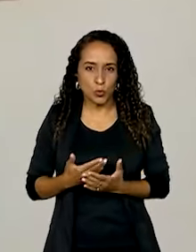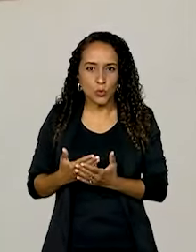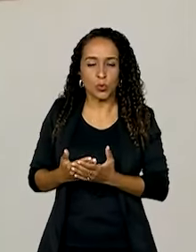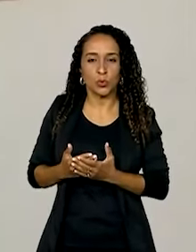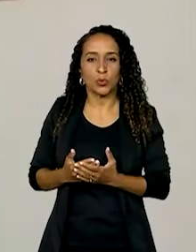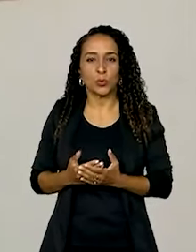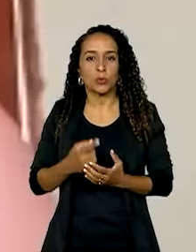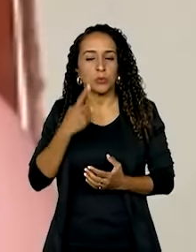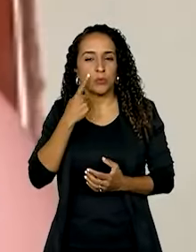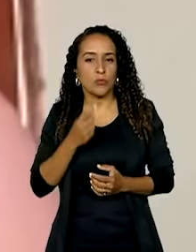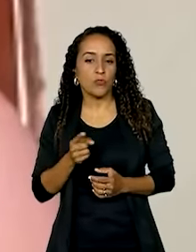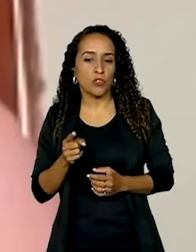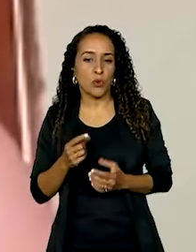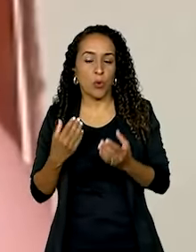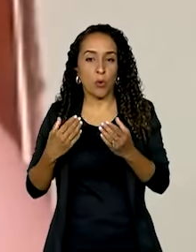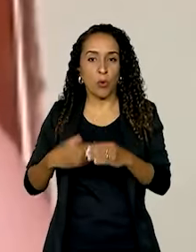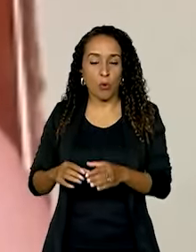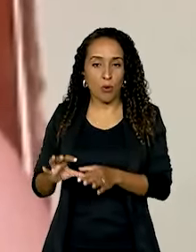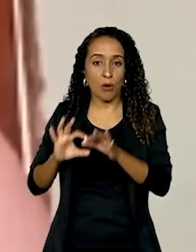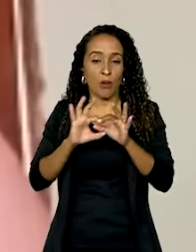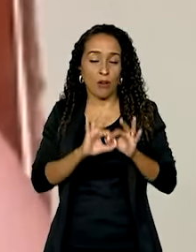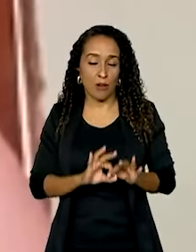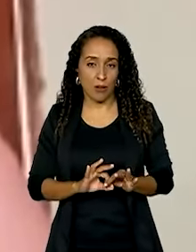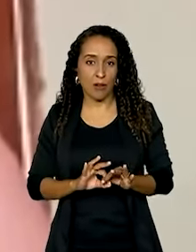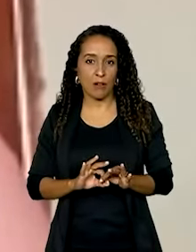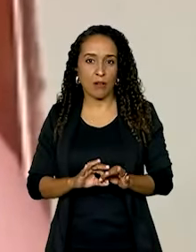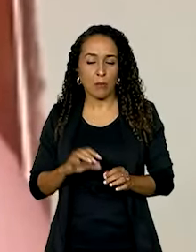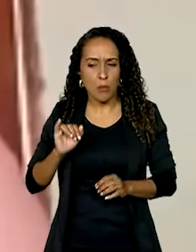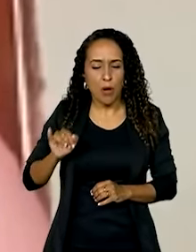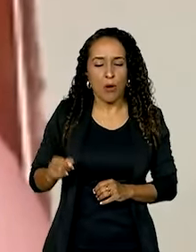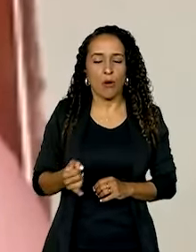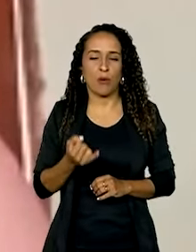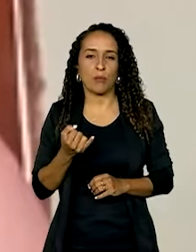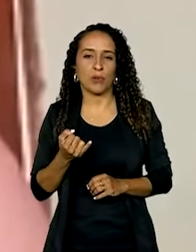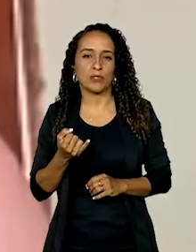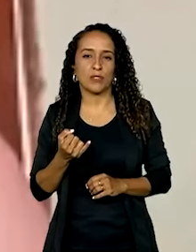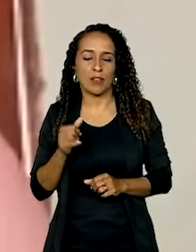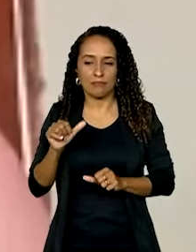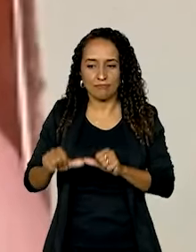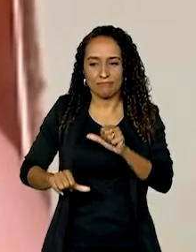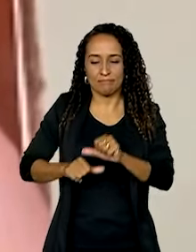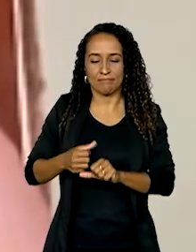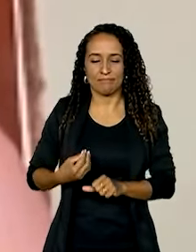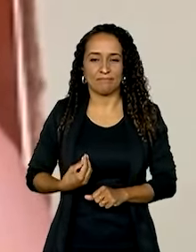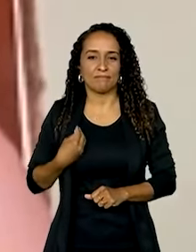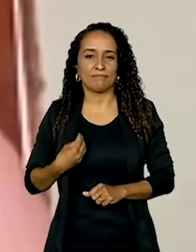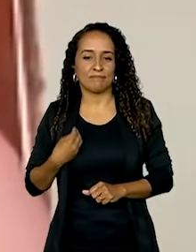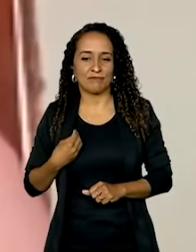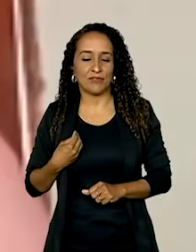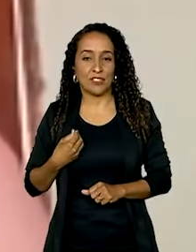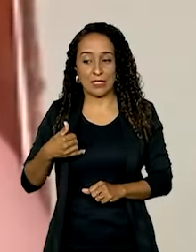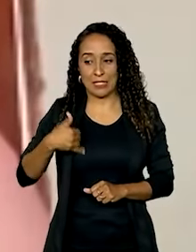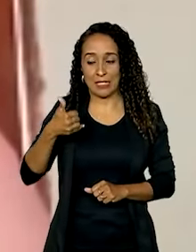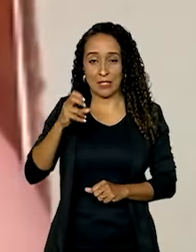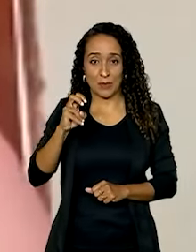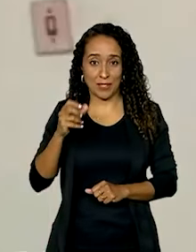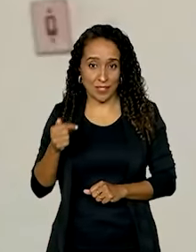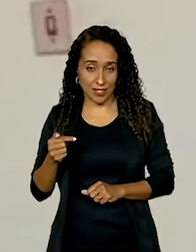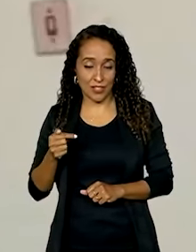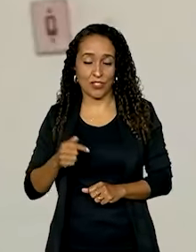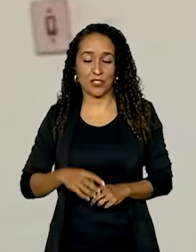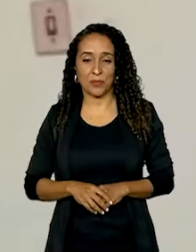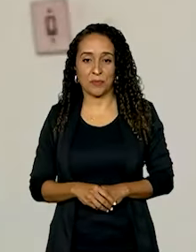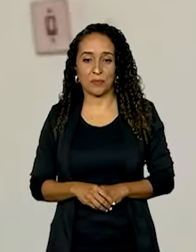viu no concurso público nacional unificado uma oportunidade para mudar de vida aos 57 anos.